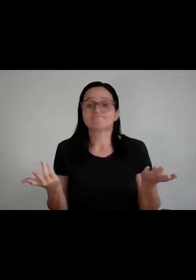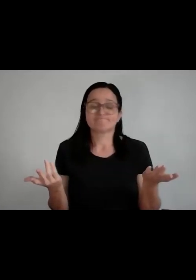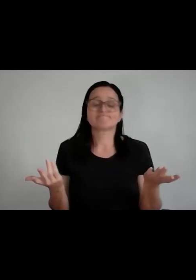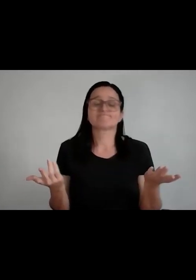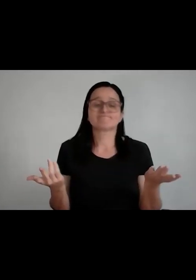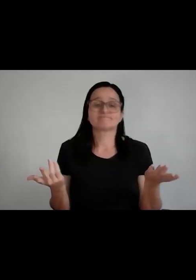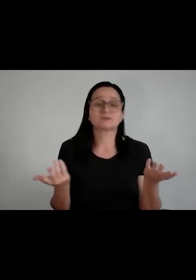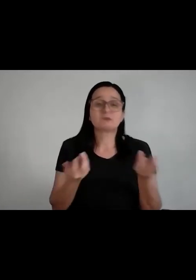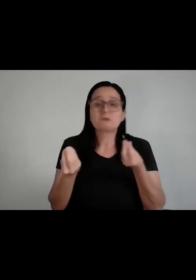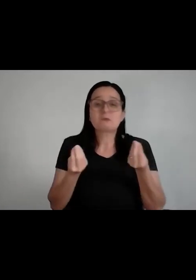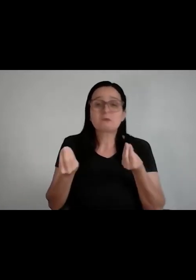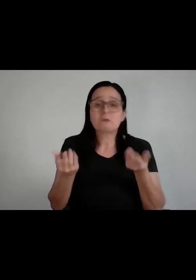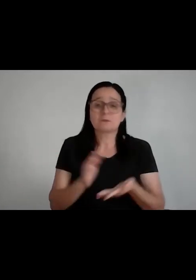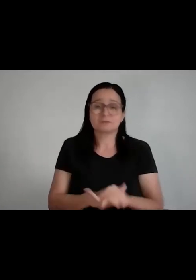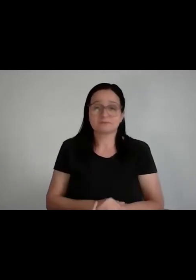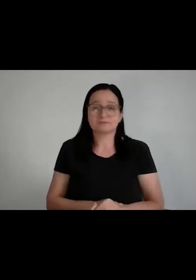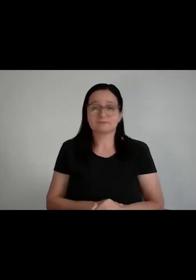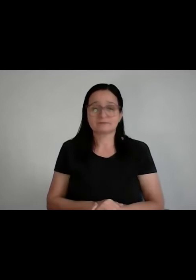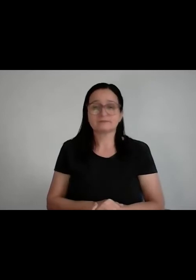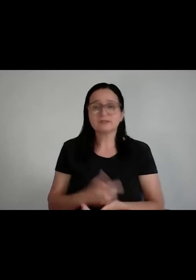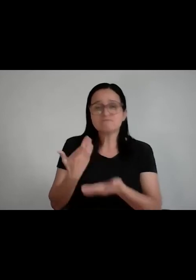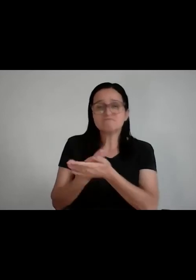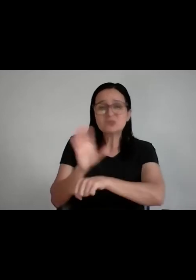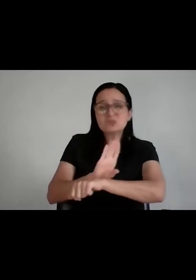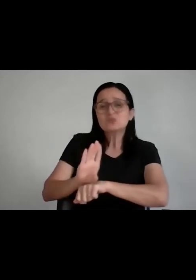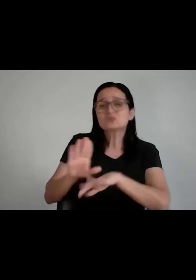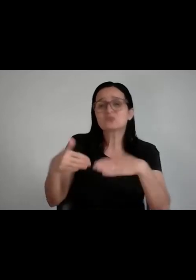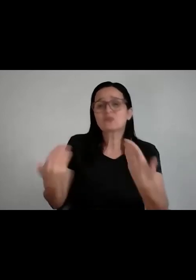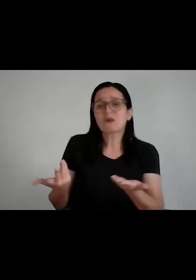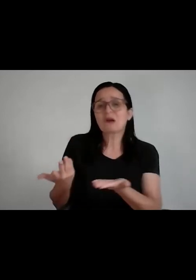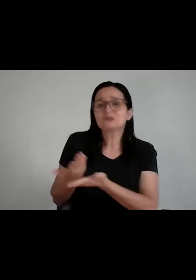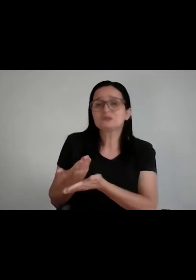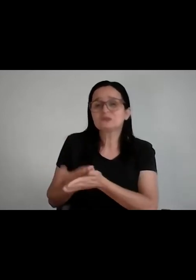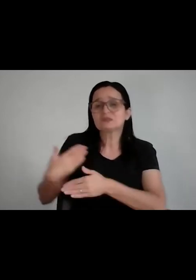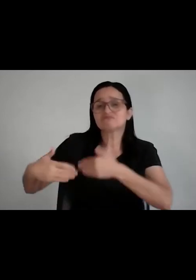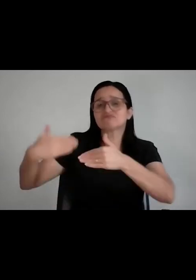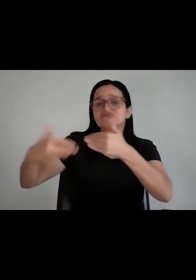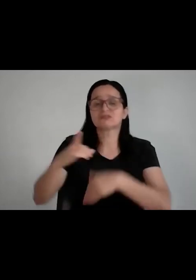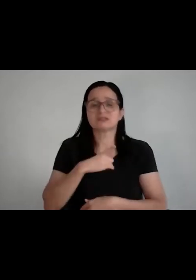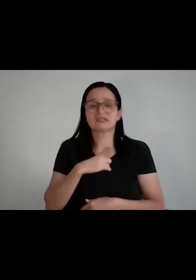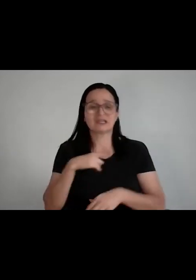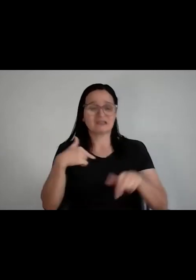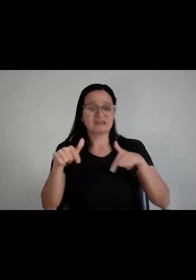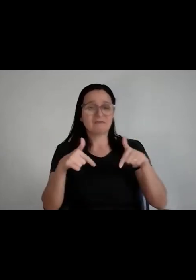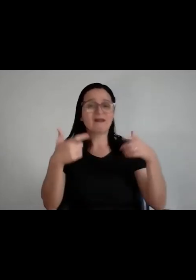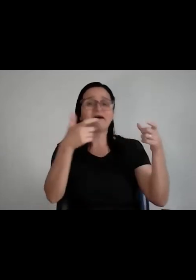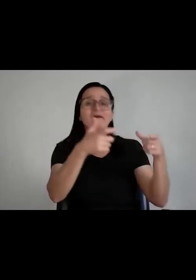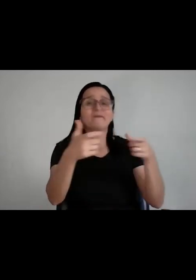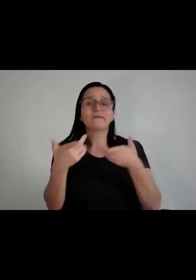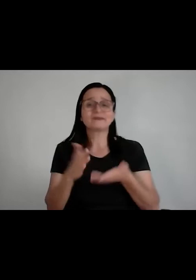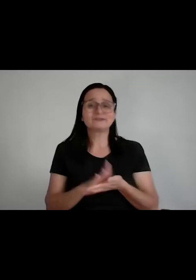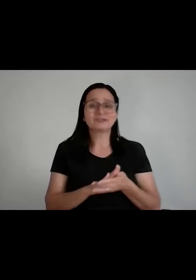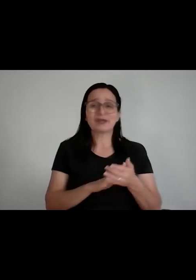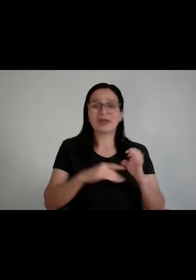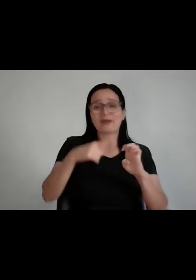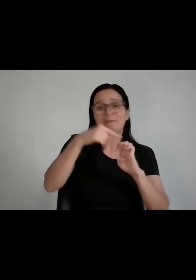qual é a próxima qualificação que eu tenho que fazer, isso tudo exige muito, eu vou trabalhar no terceiro setor, vou empreender, eu vou abrir a minha